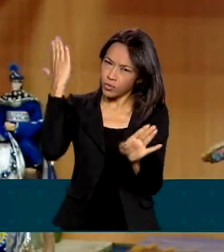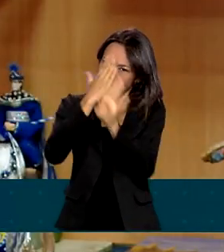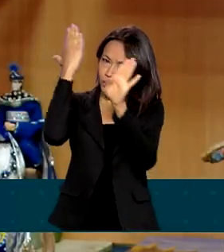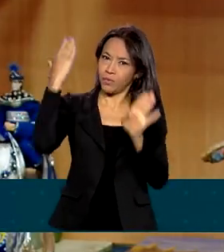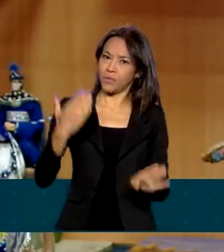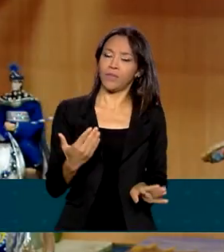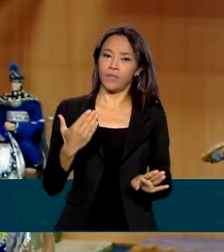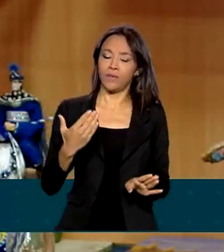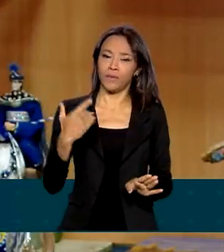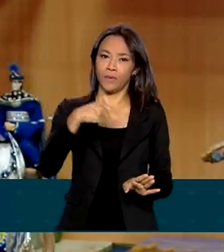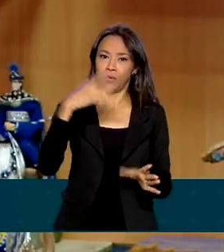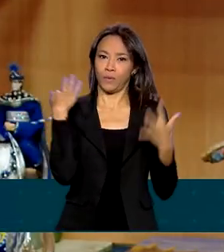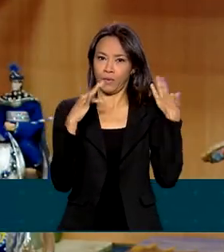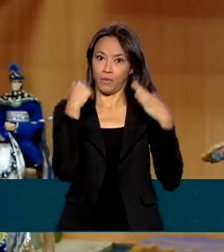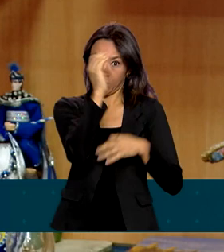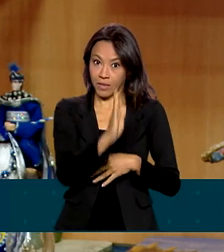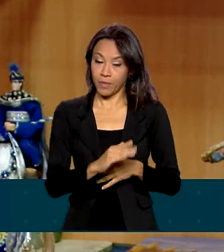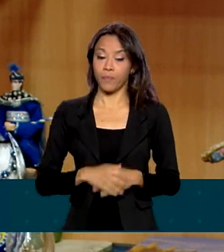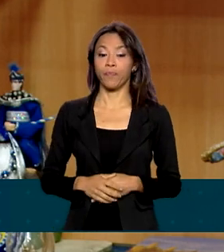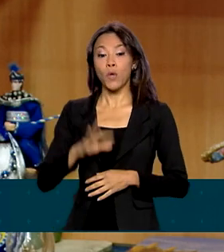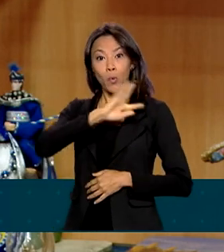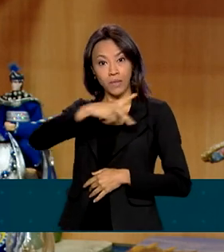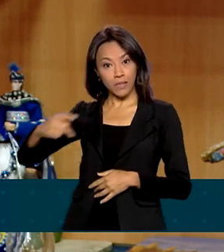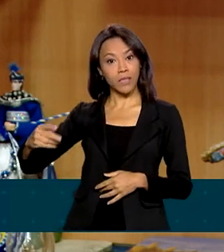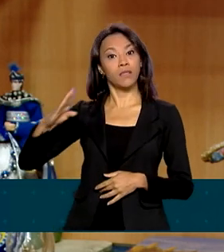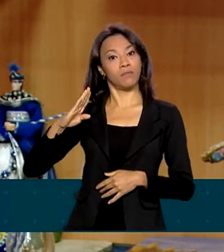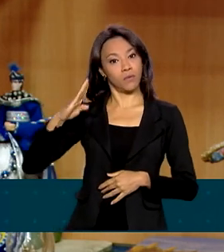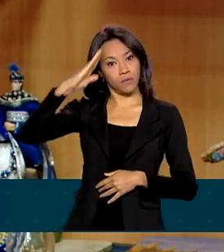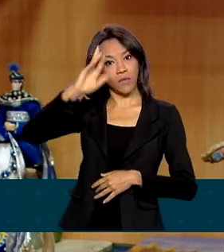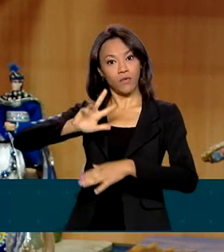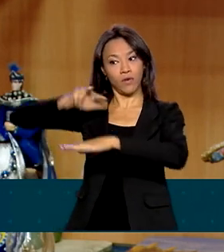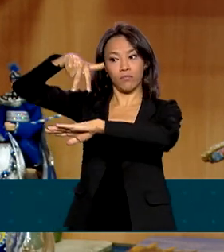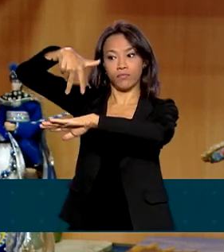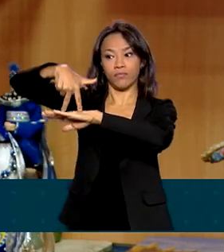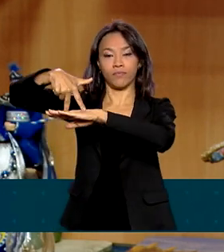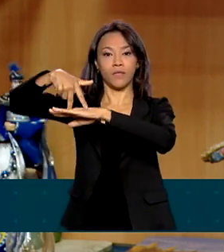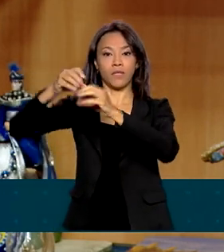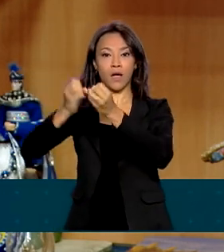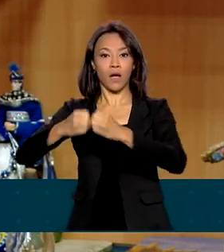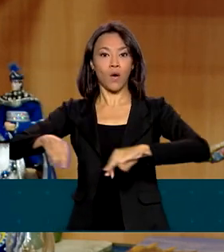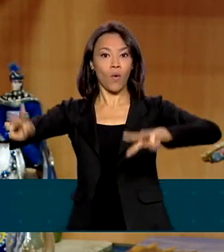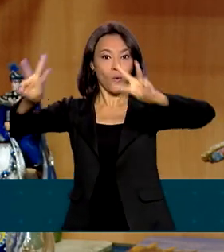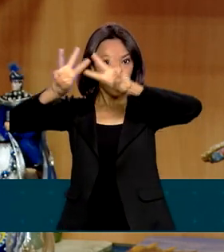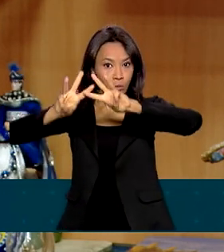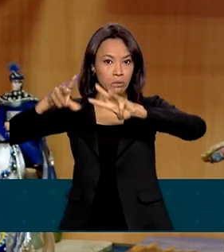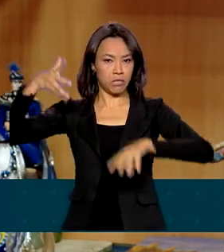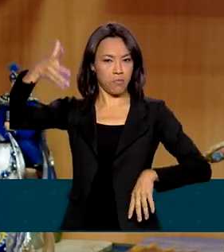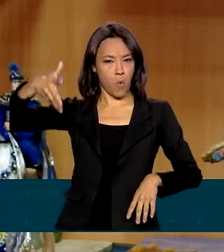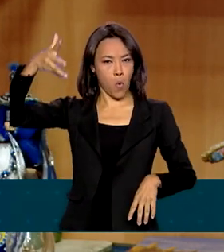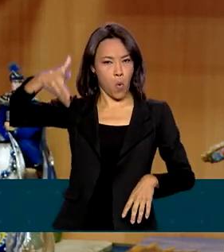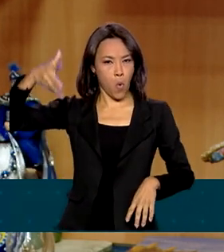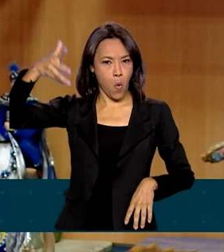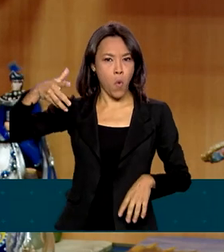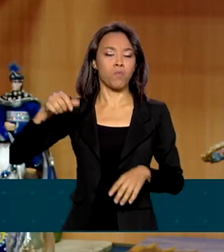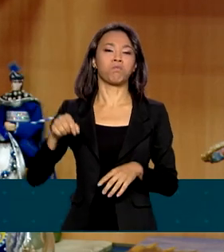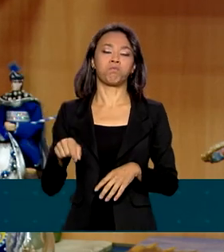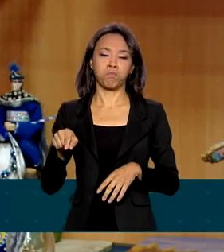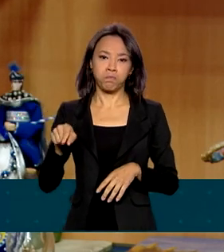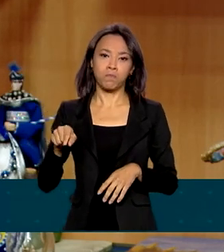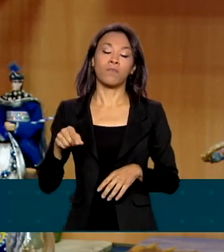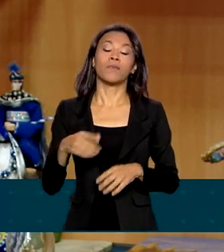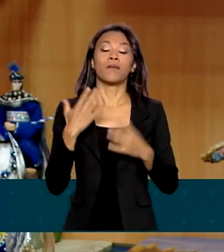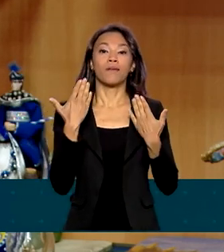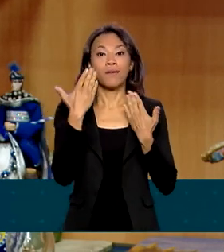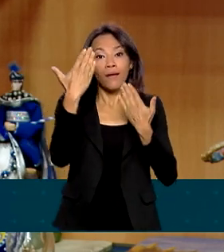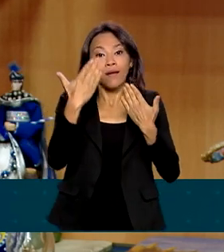O presidente Bolsonaro foi na ONU, deu um discurso exemplar, mostrou, ninguém contestou. Então isso hoje, graças à conectividade, à